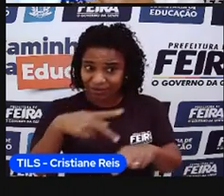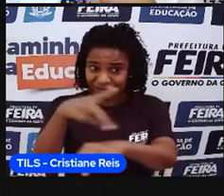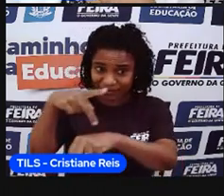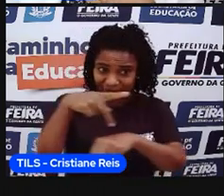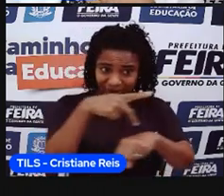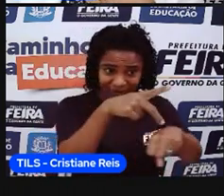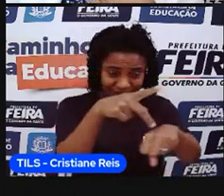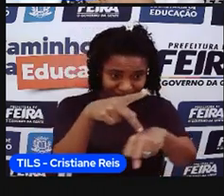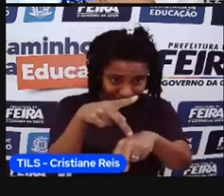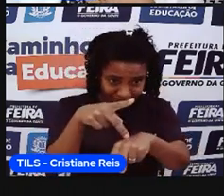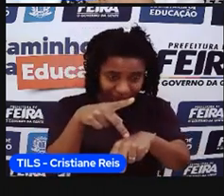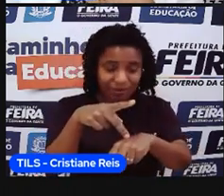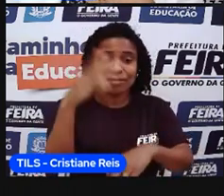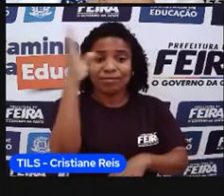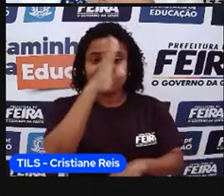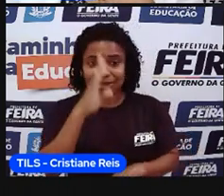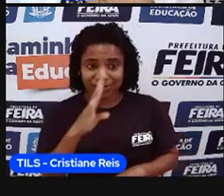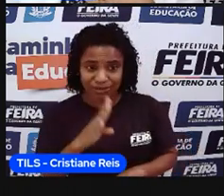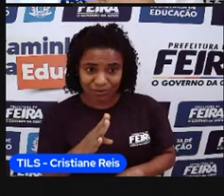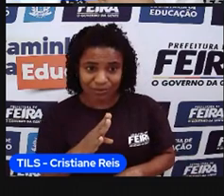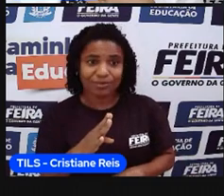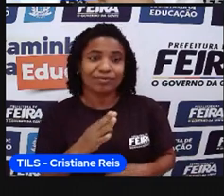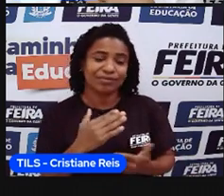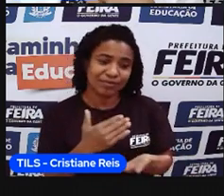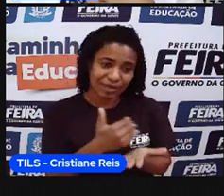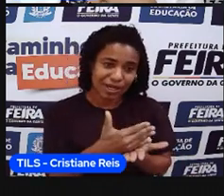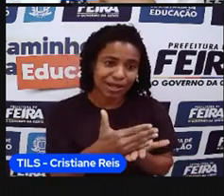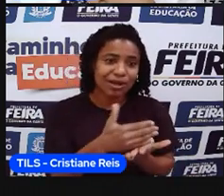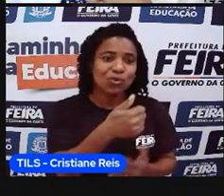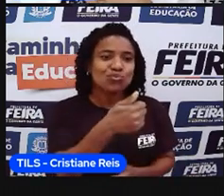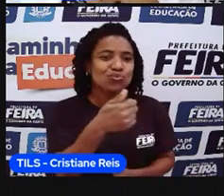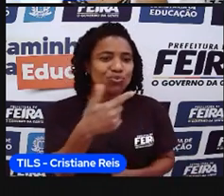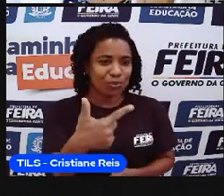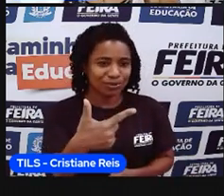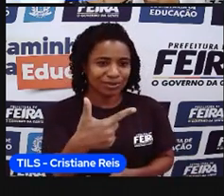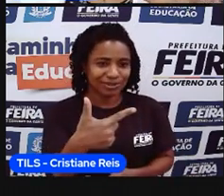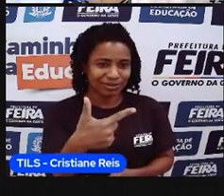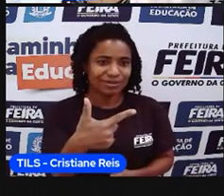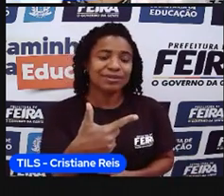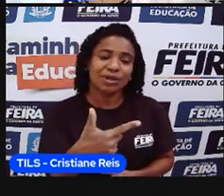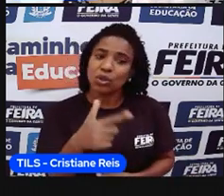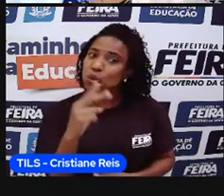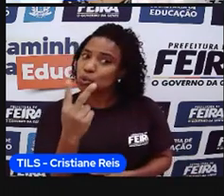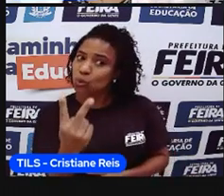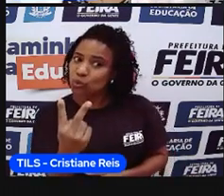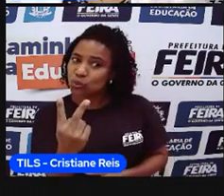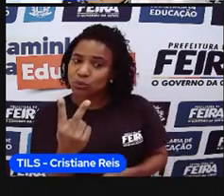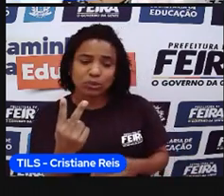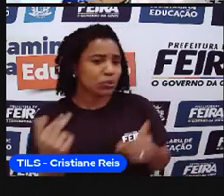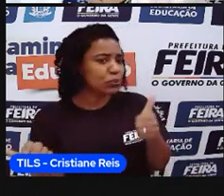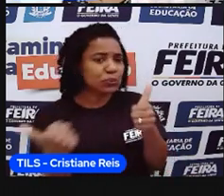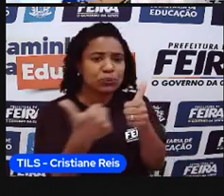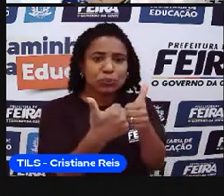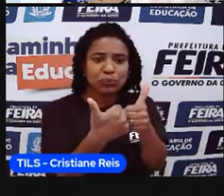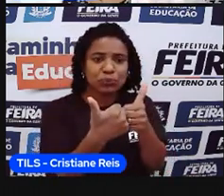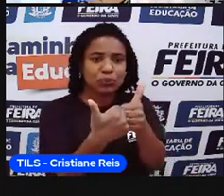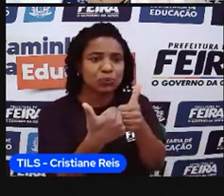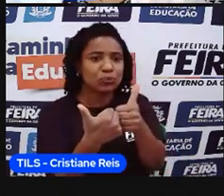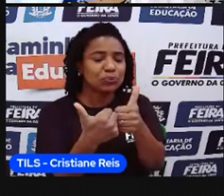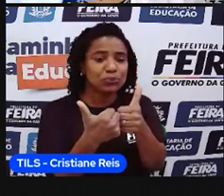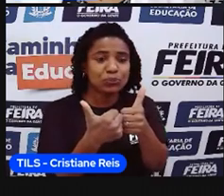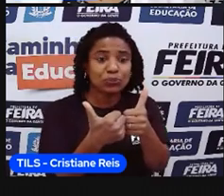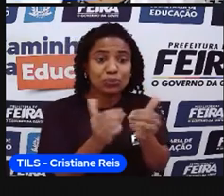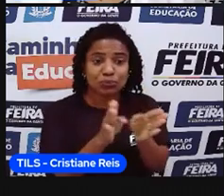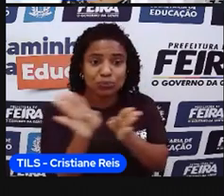tirando, né, no caso, o Brasil, sobrando ali, né, os 12, eu tenho dois que não fazem fronteira, ou seja, que não tem nenhuma